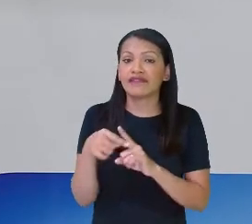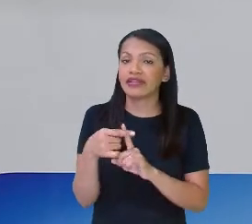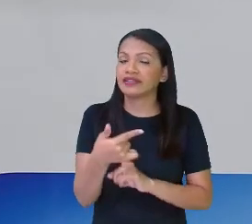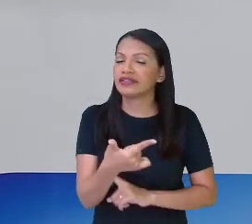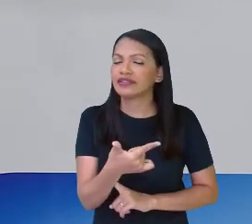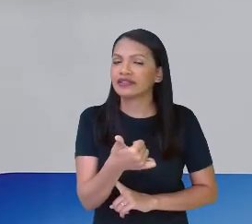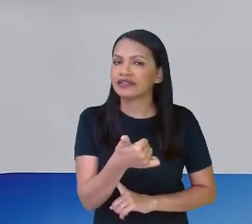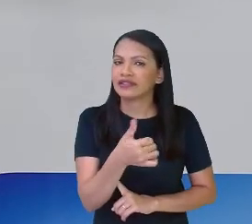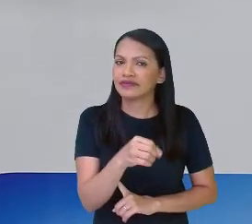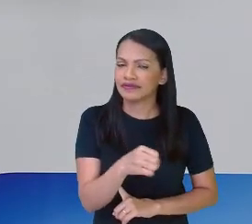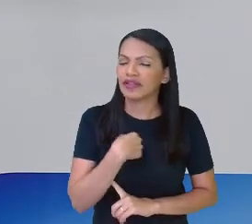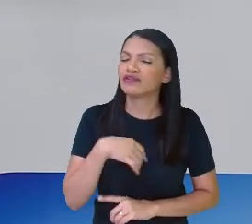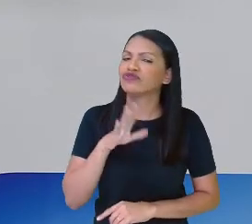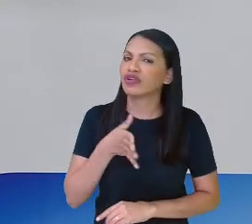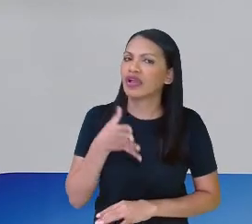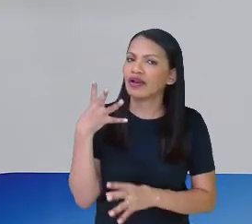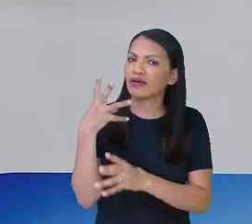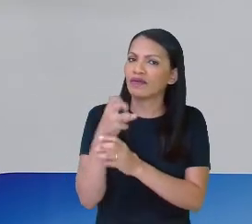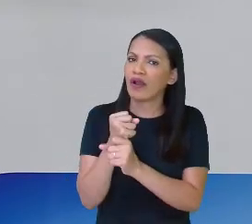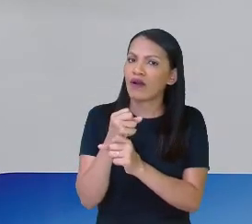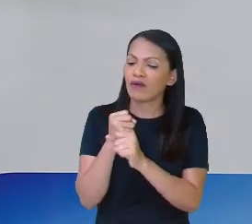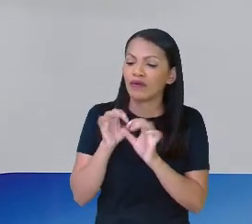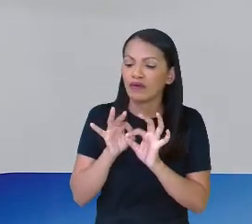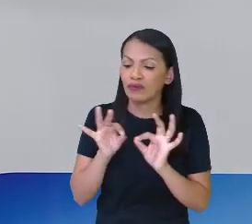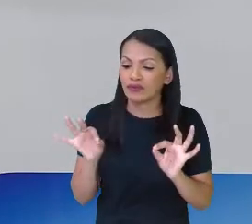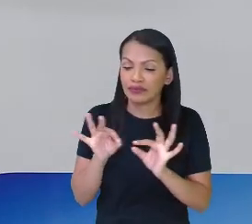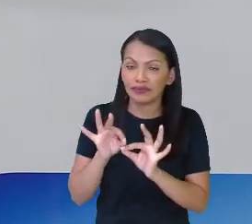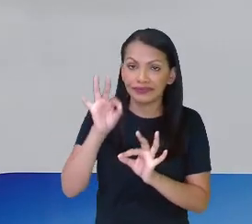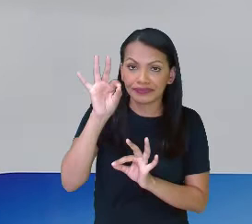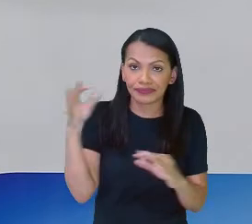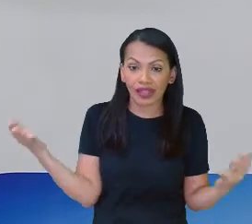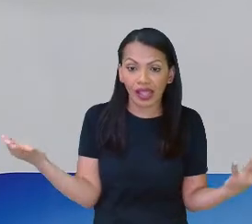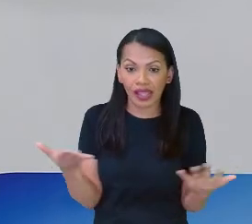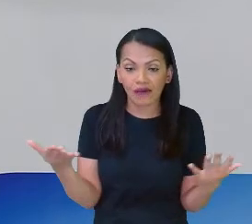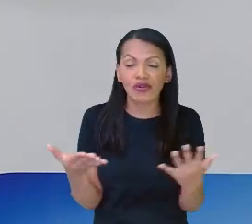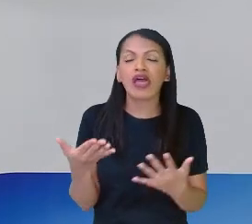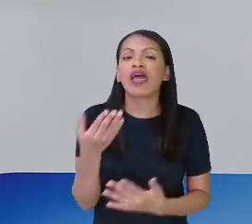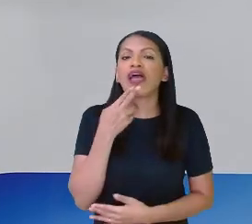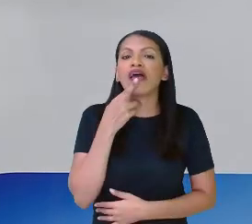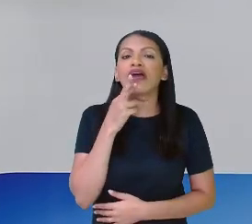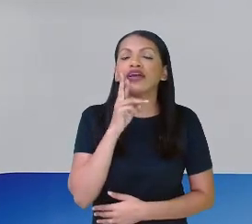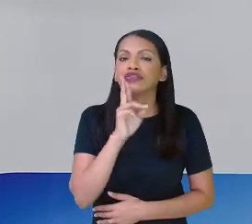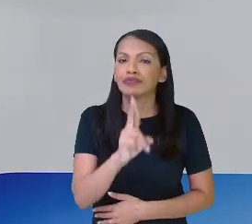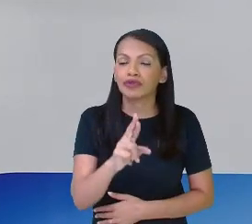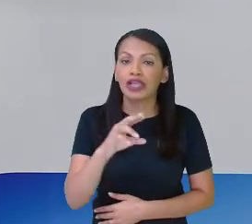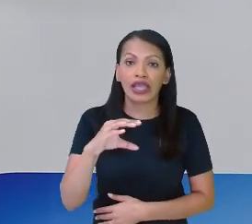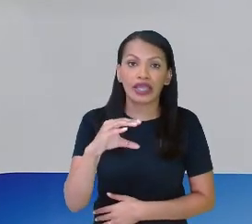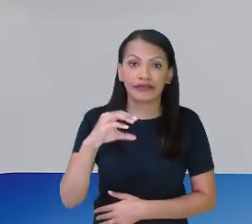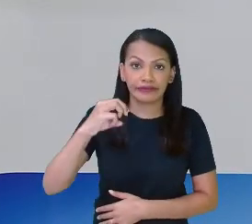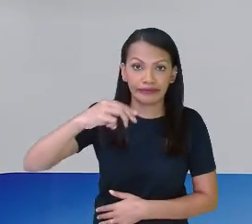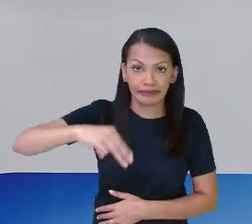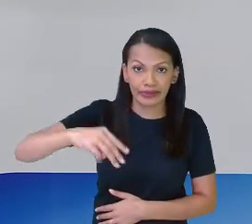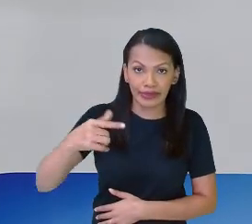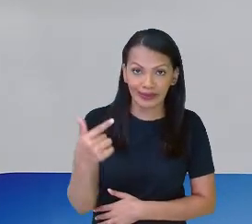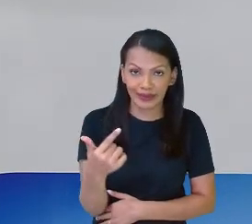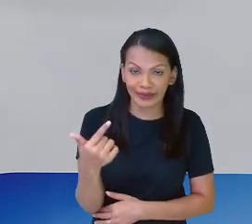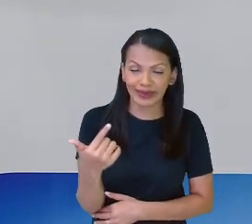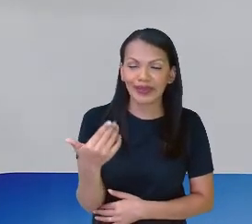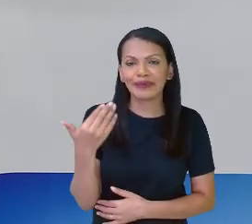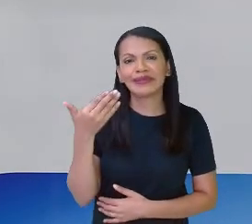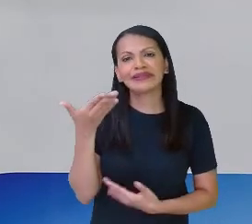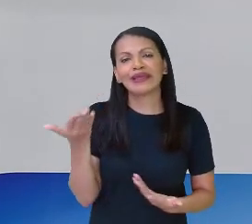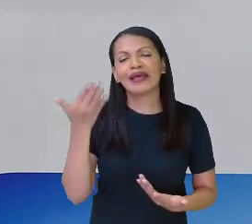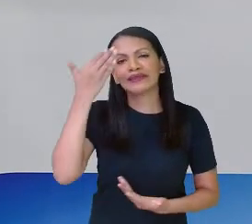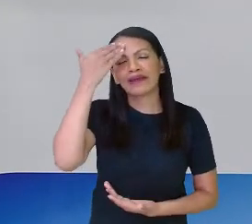Aí, a gente calculou a metragem e é só responder em centímetros quadrados para